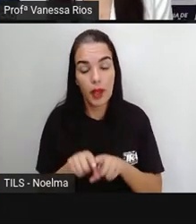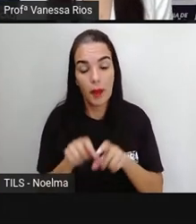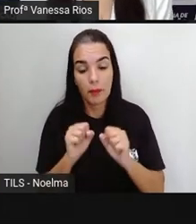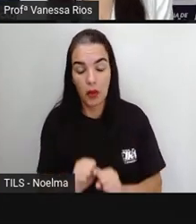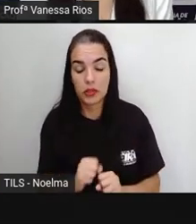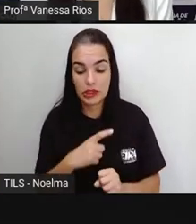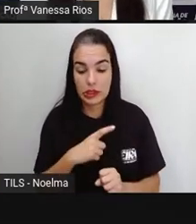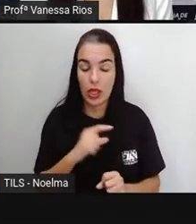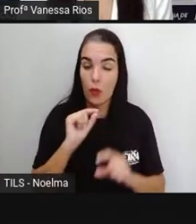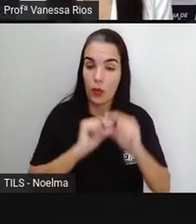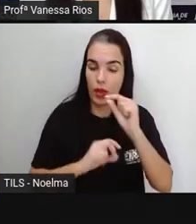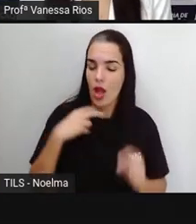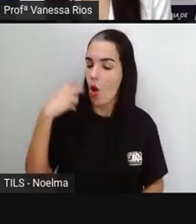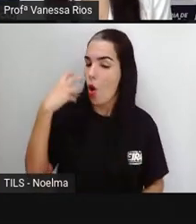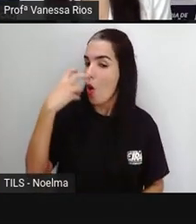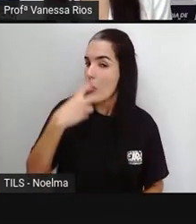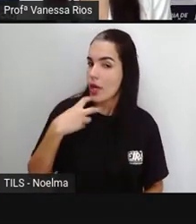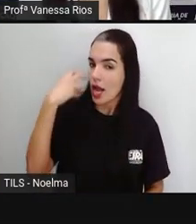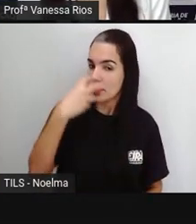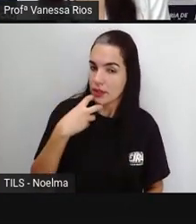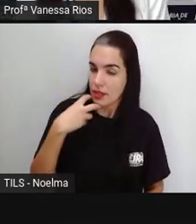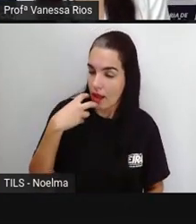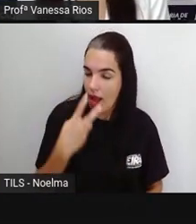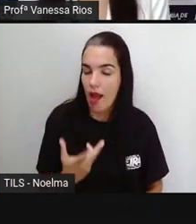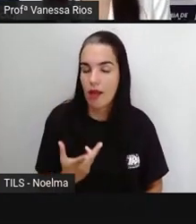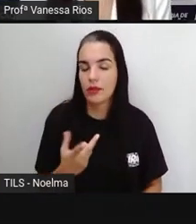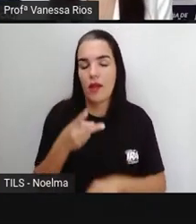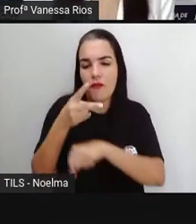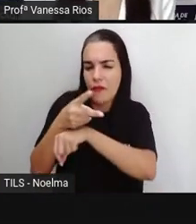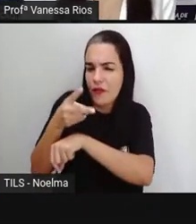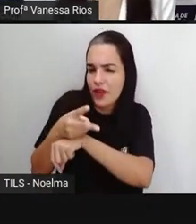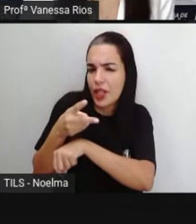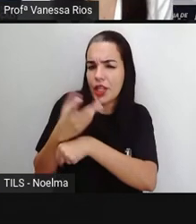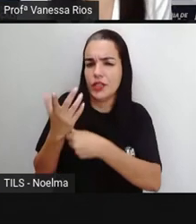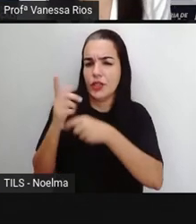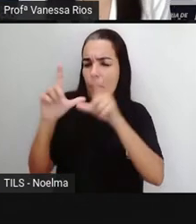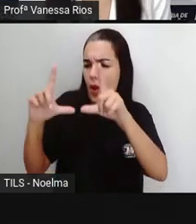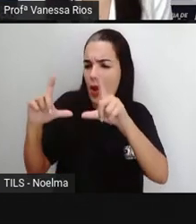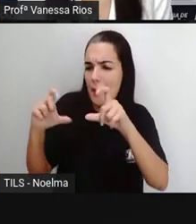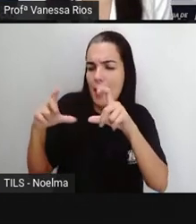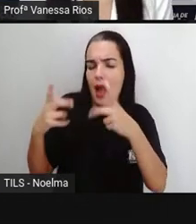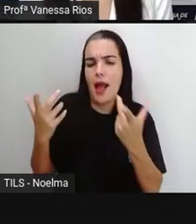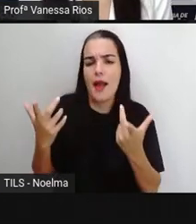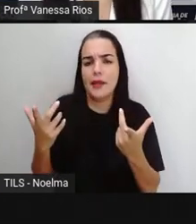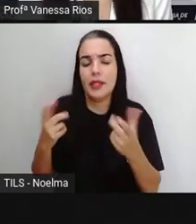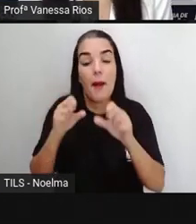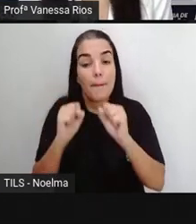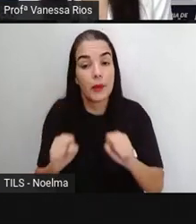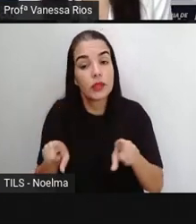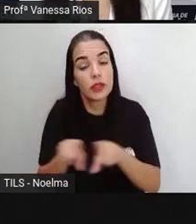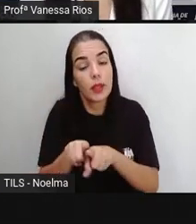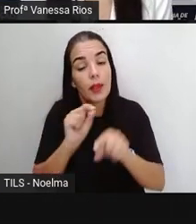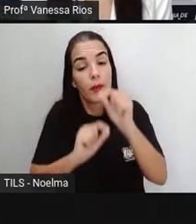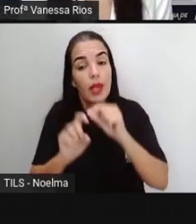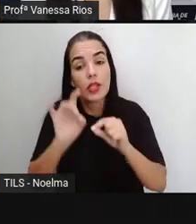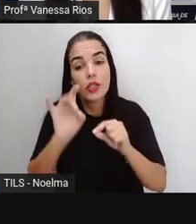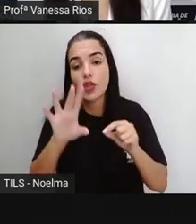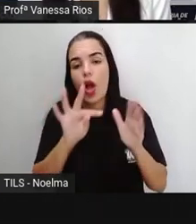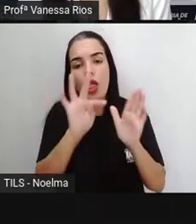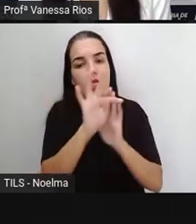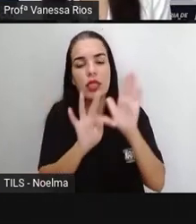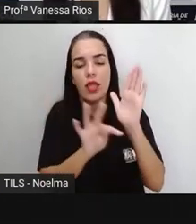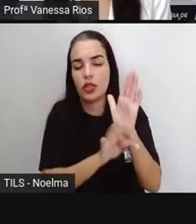oralizada, né? Com a utilização de vídeos, né? De imagens. E pode também aparecer na forma